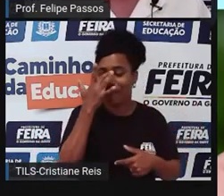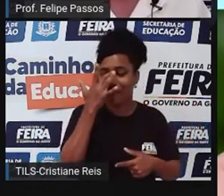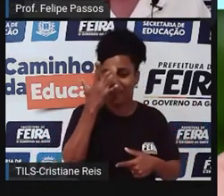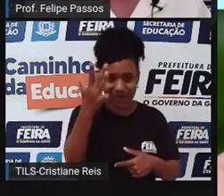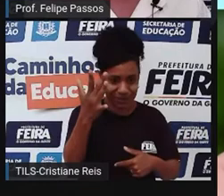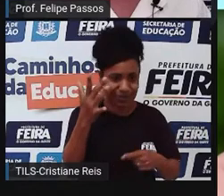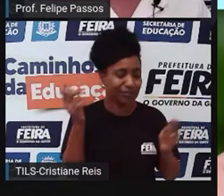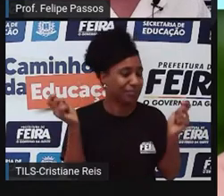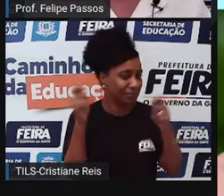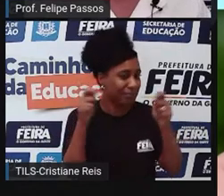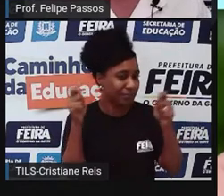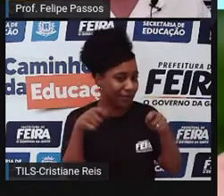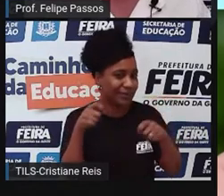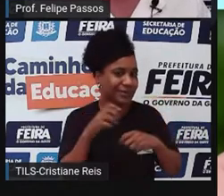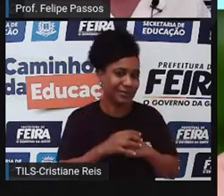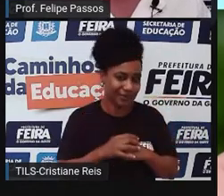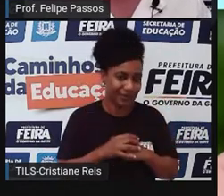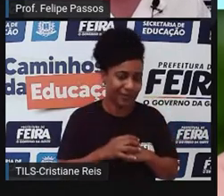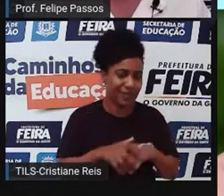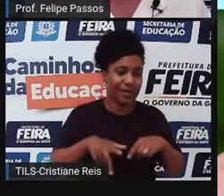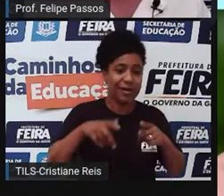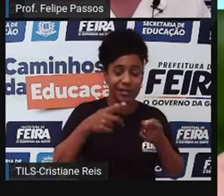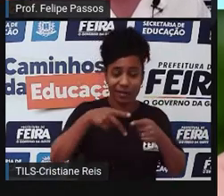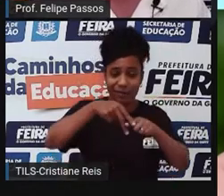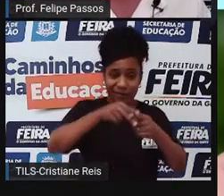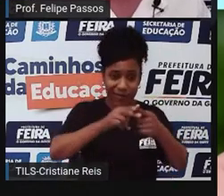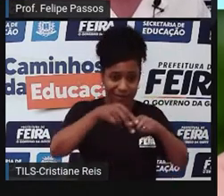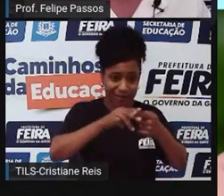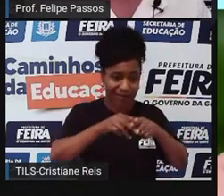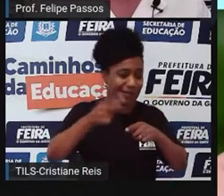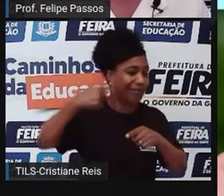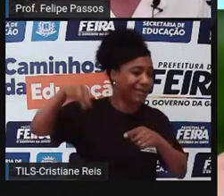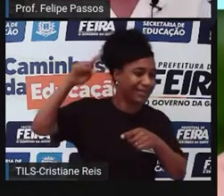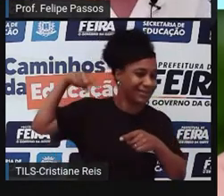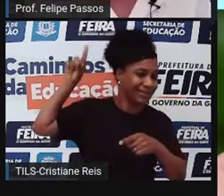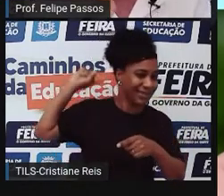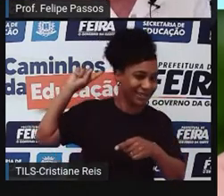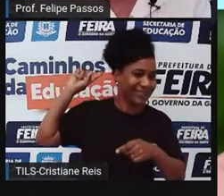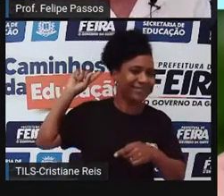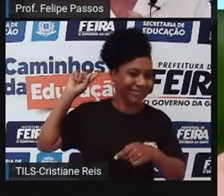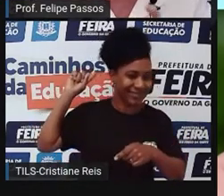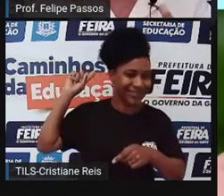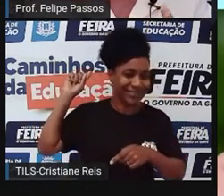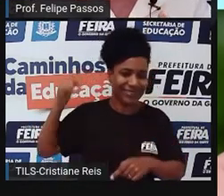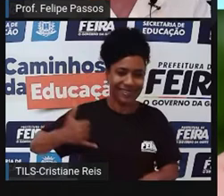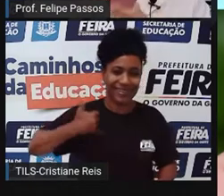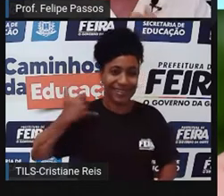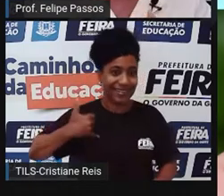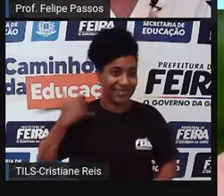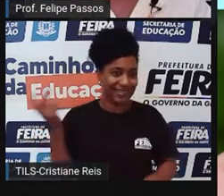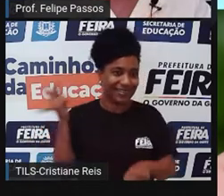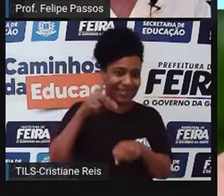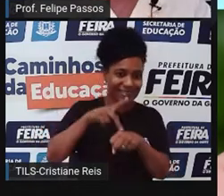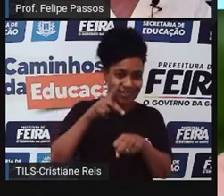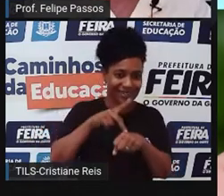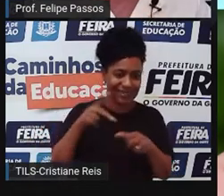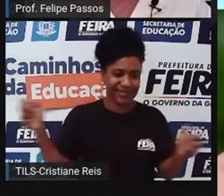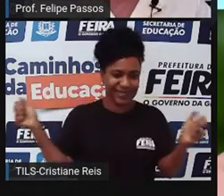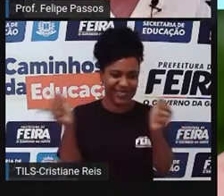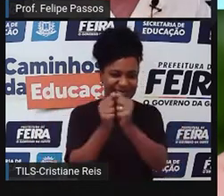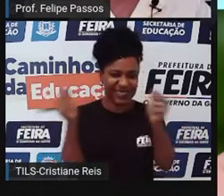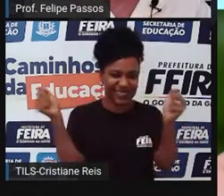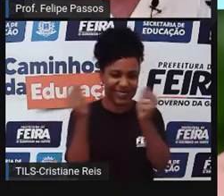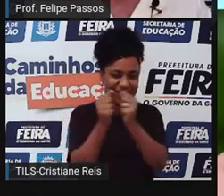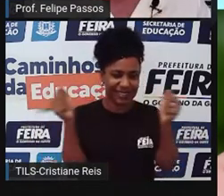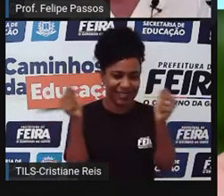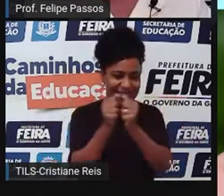Essas ferramentas, elas surgem lá na Idade da Pedra, quando o ser humano aprendeu que quebrar uma pedra num determinado